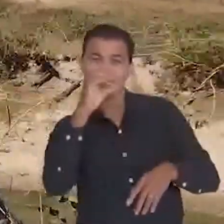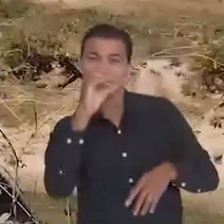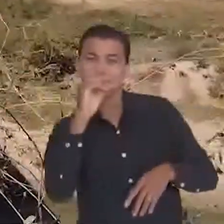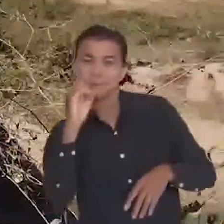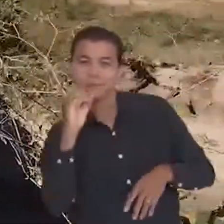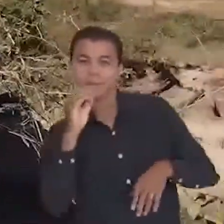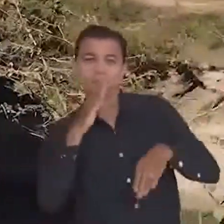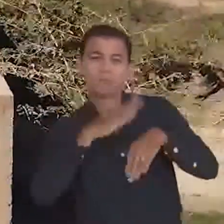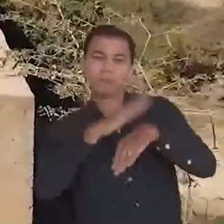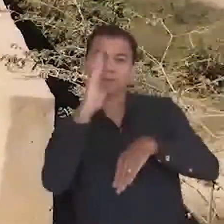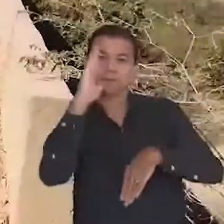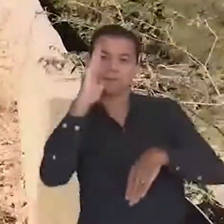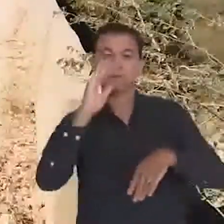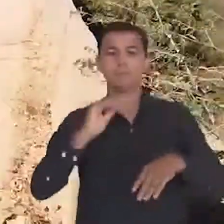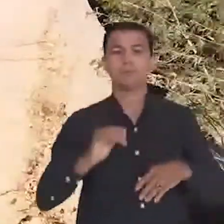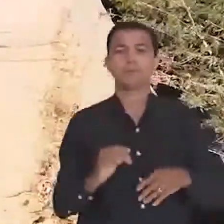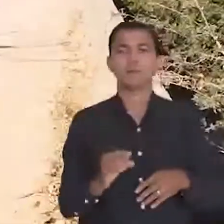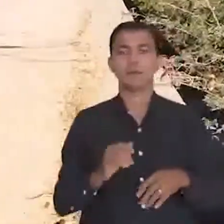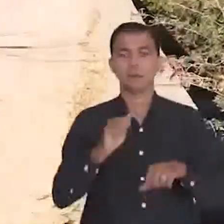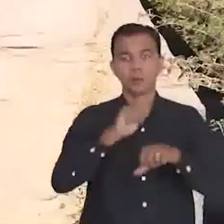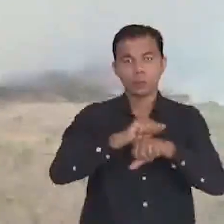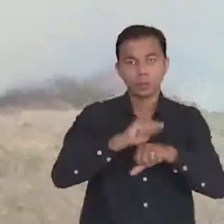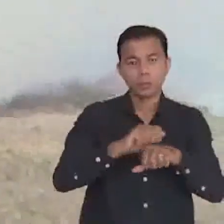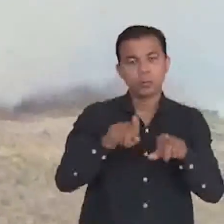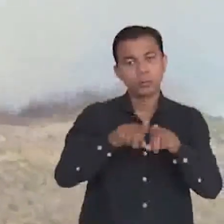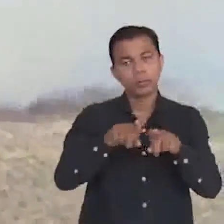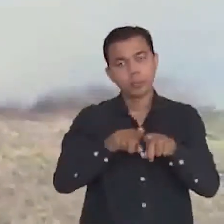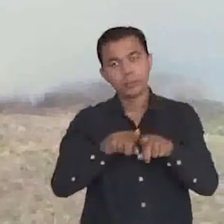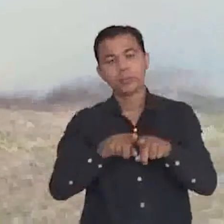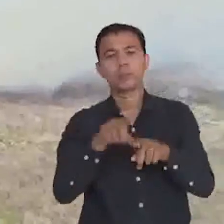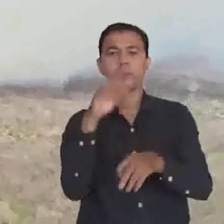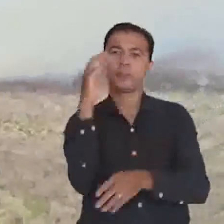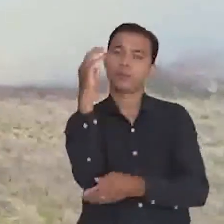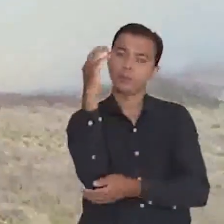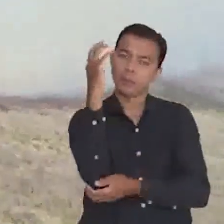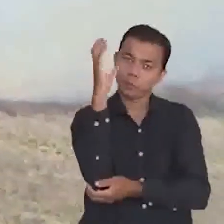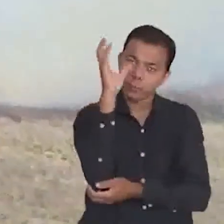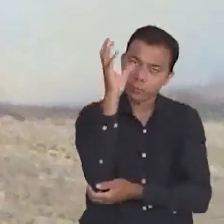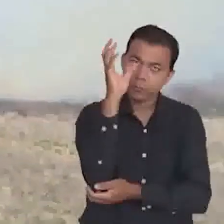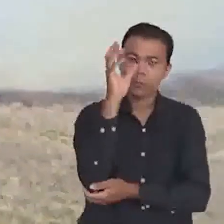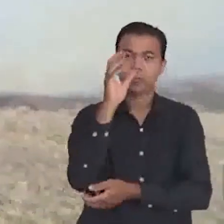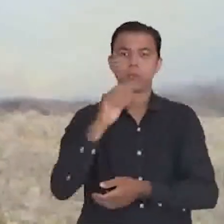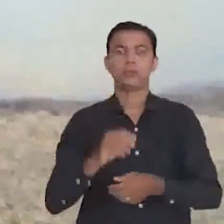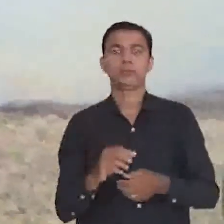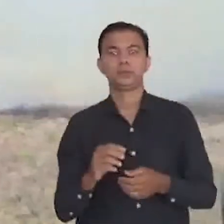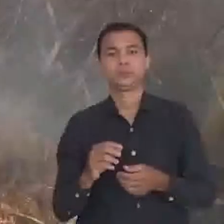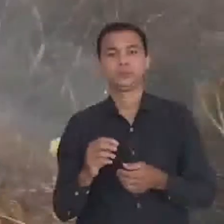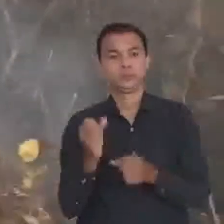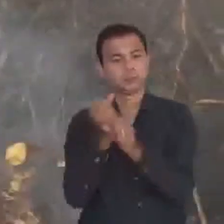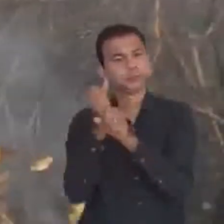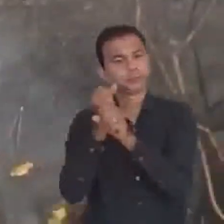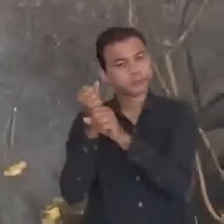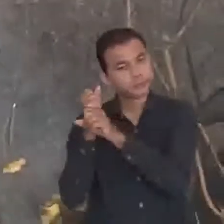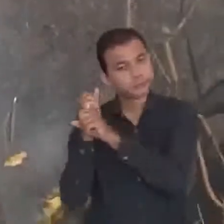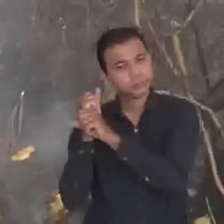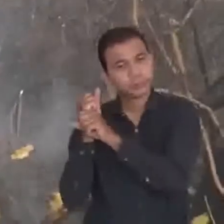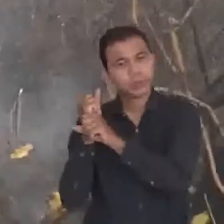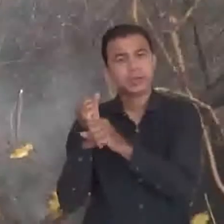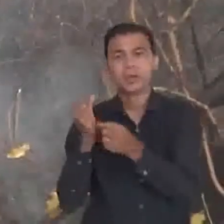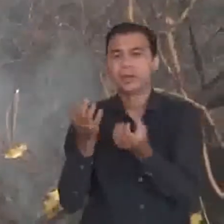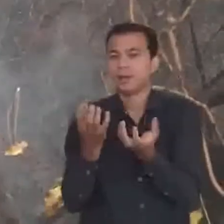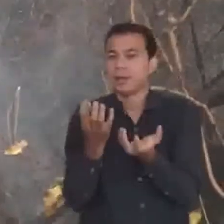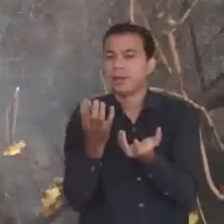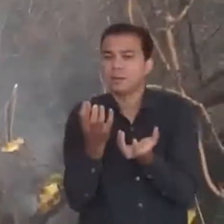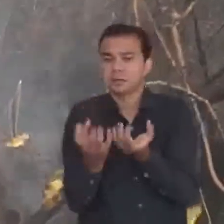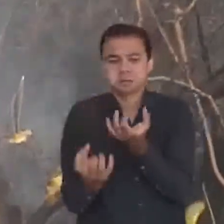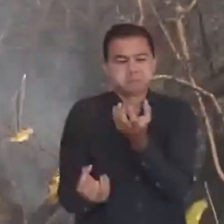algumas de concreto e outras de madeira. Com os incêndios florestais no último ano, algumas pontes de madeira foram